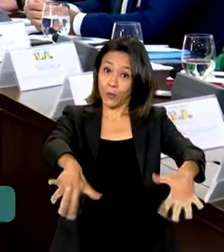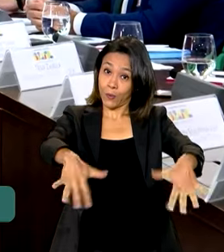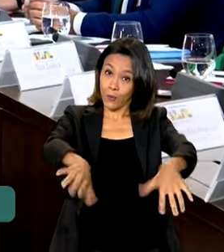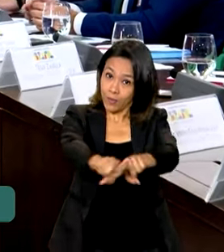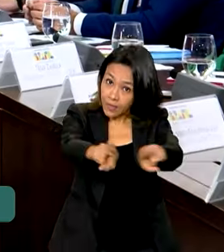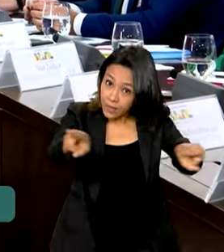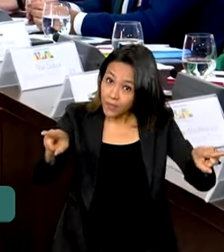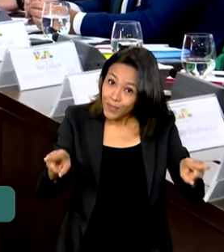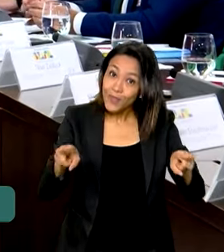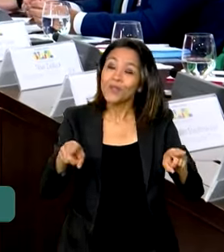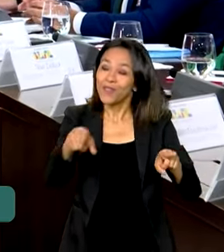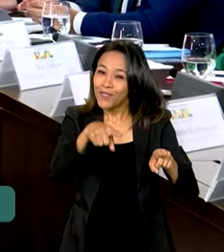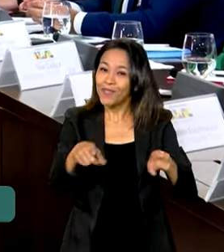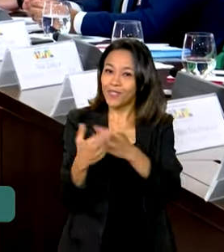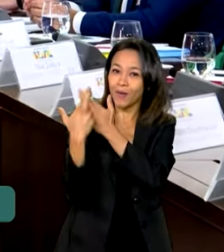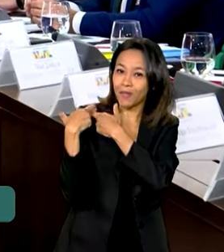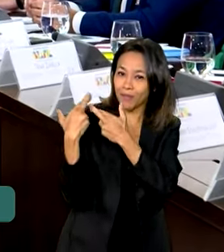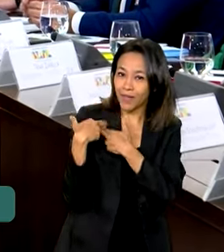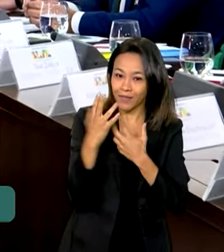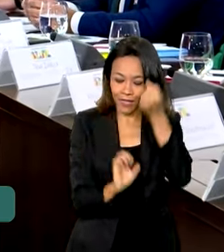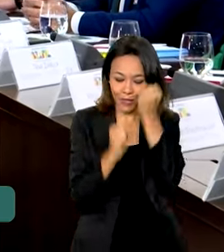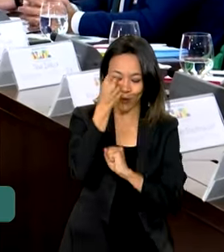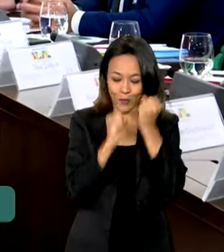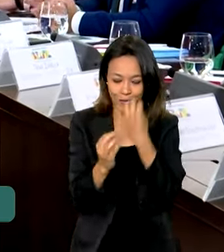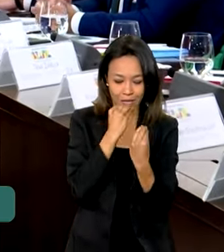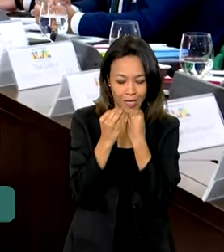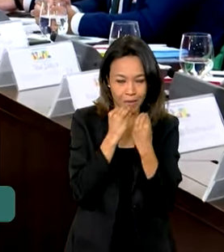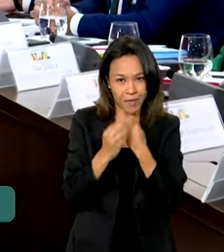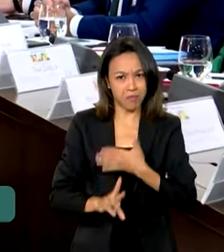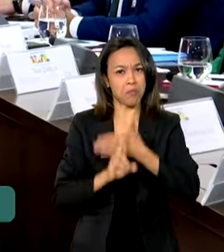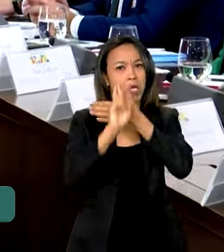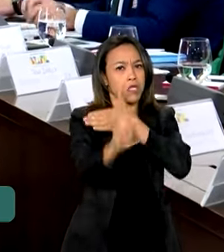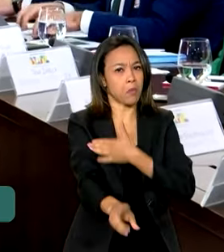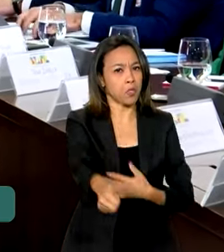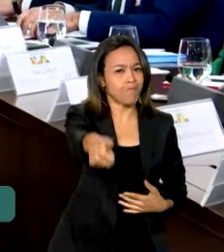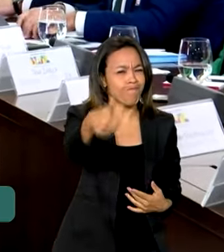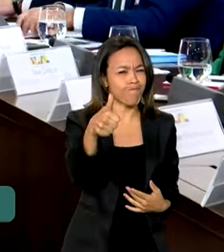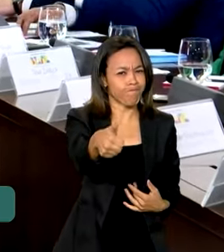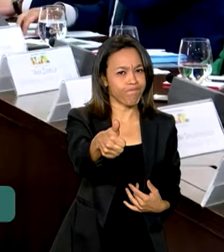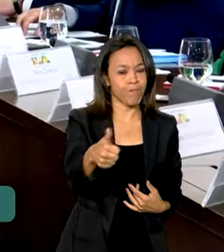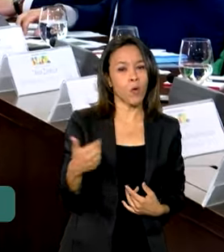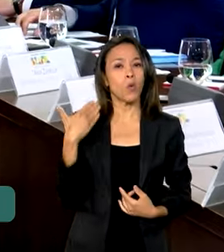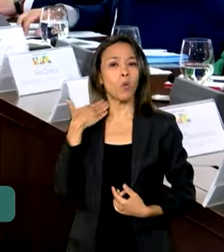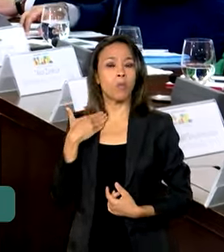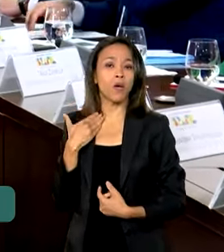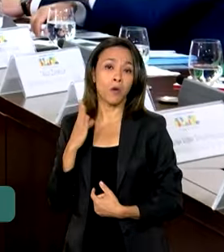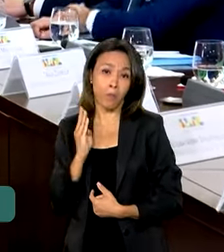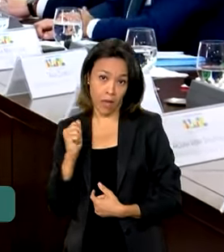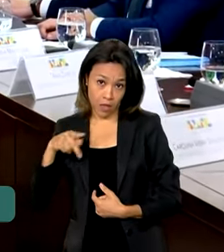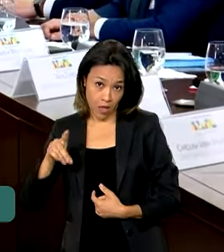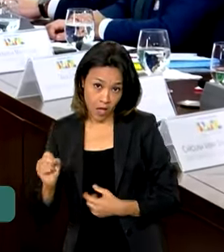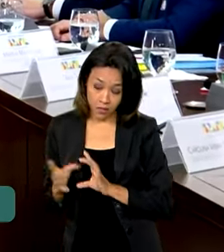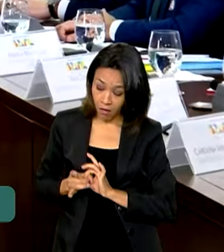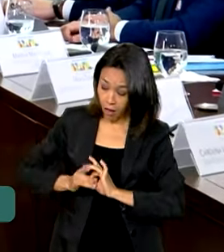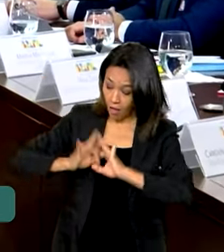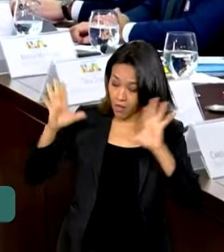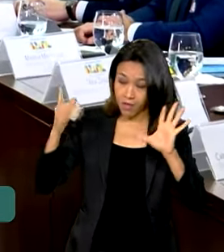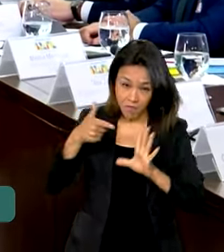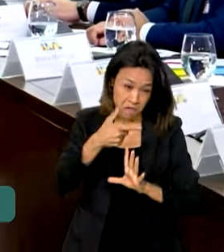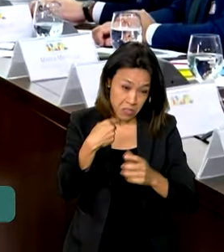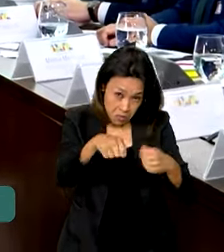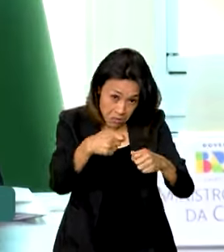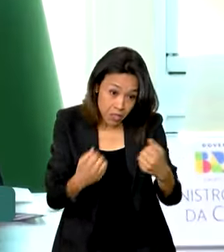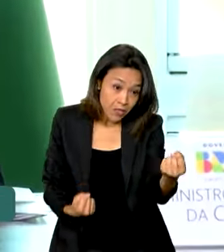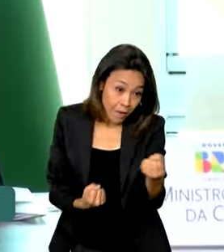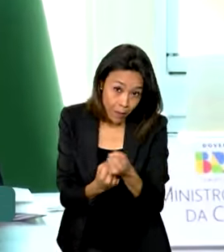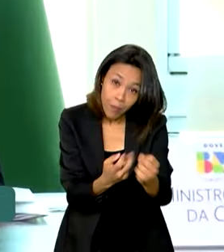aí a indústria de alimentos por apresentar resultados tão exuberantes. E o BNDES está com vocês totalmente aberto e disponível para apoiar o que